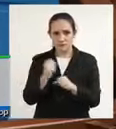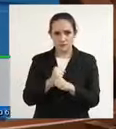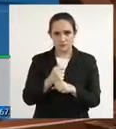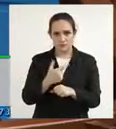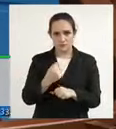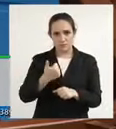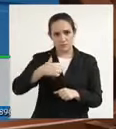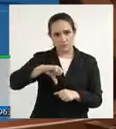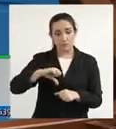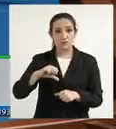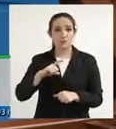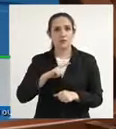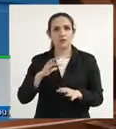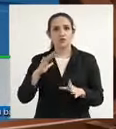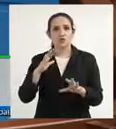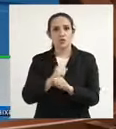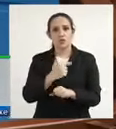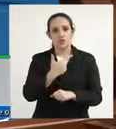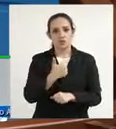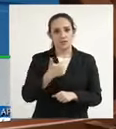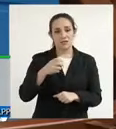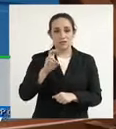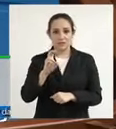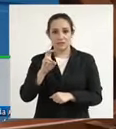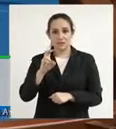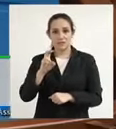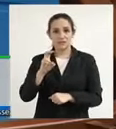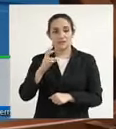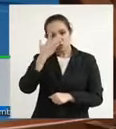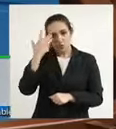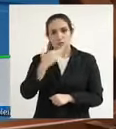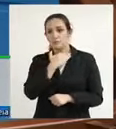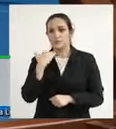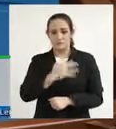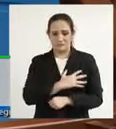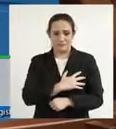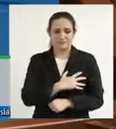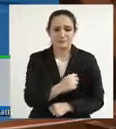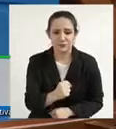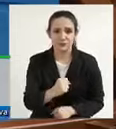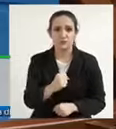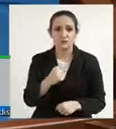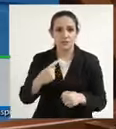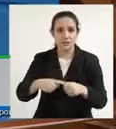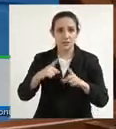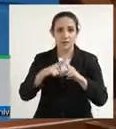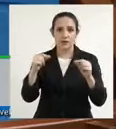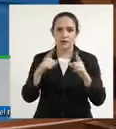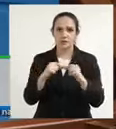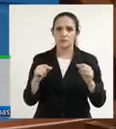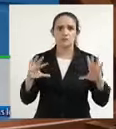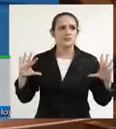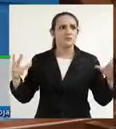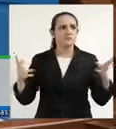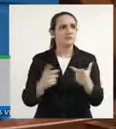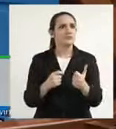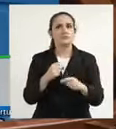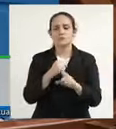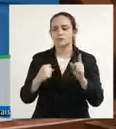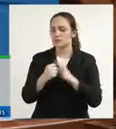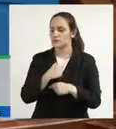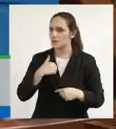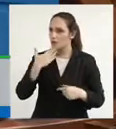215 pessoas se suicidaram no Distrito Federal. E isto é um silêncio que vem tomando conta da sociedade,